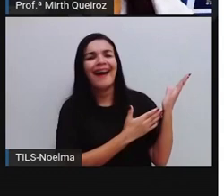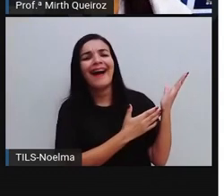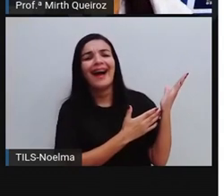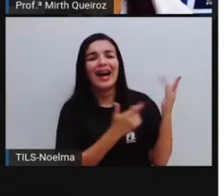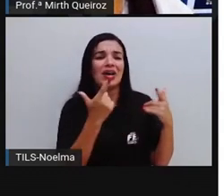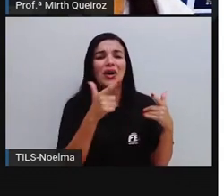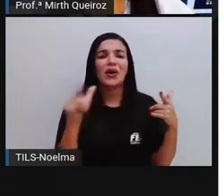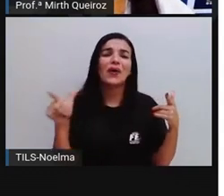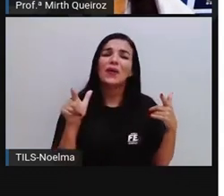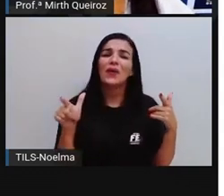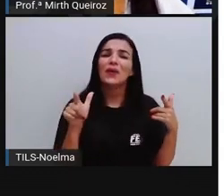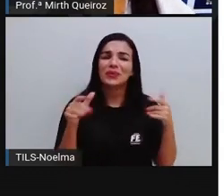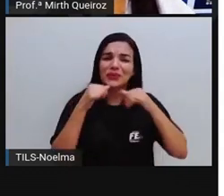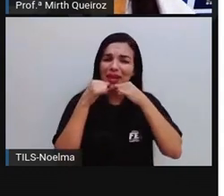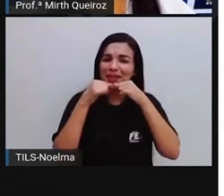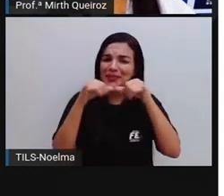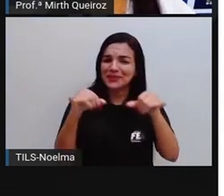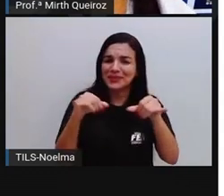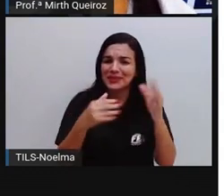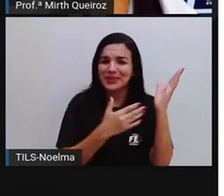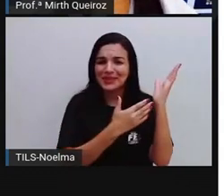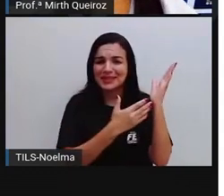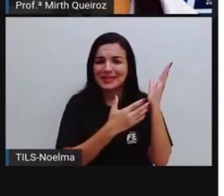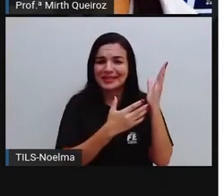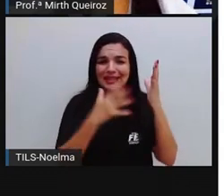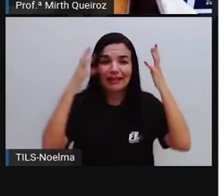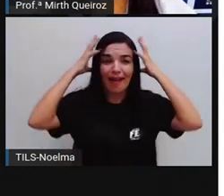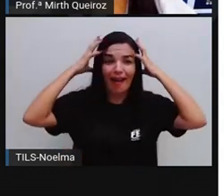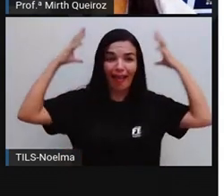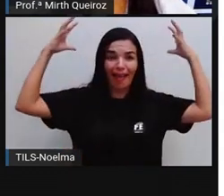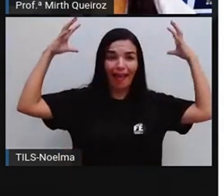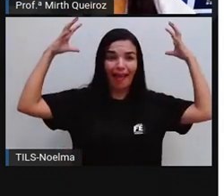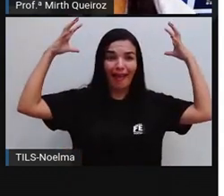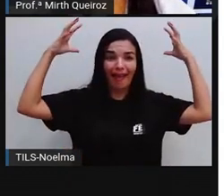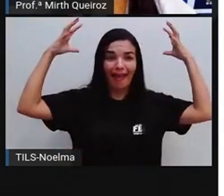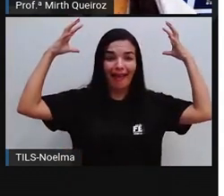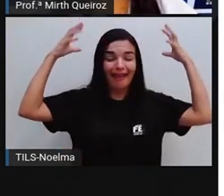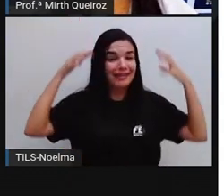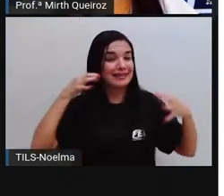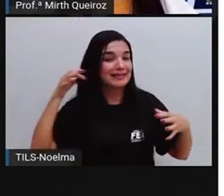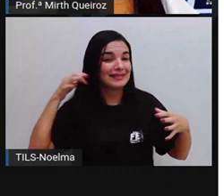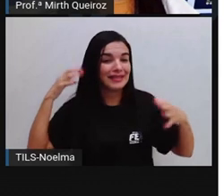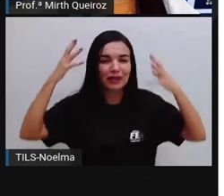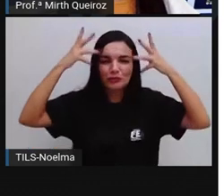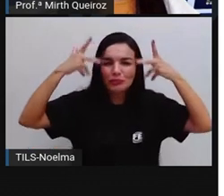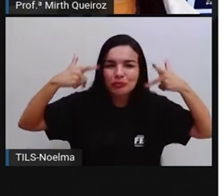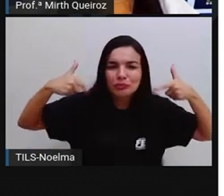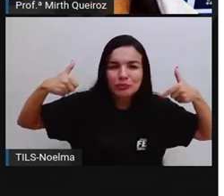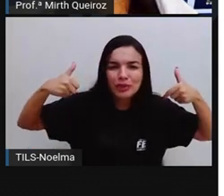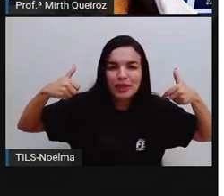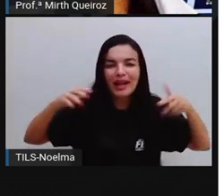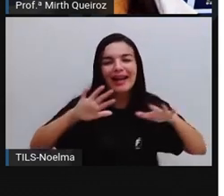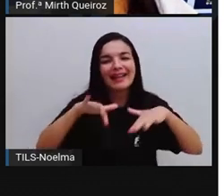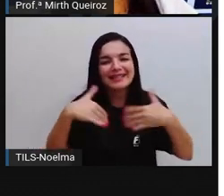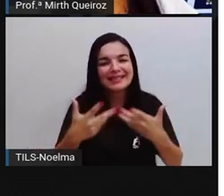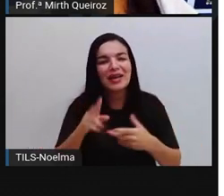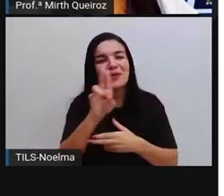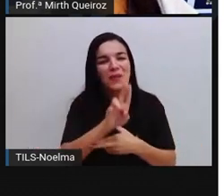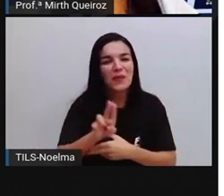outro anúncio publicitário. Cabelo armado e com fris? Ceda antes ponte.